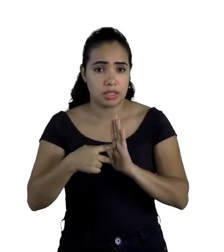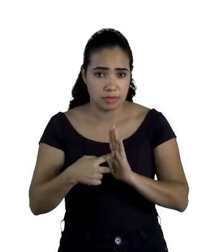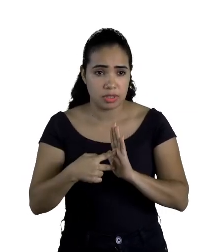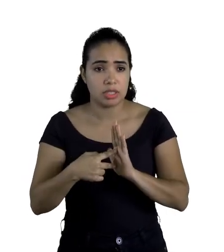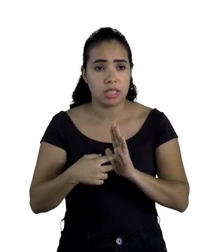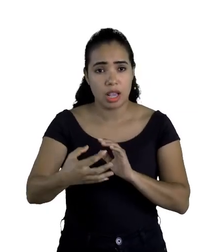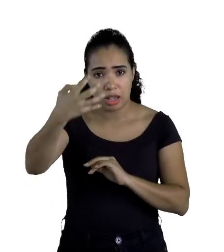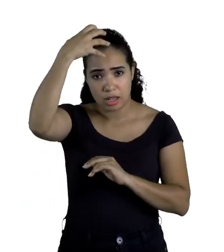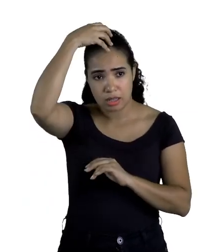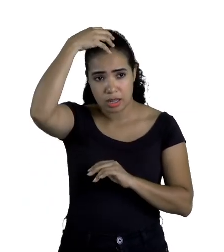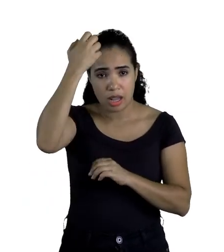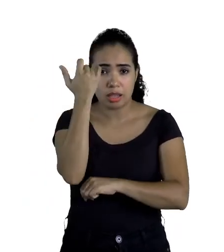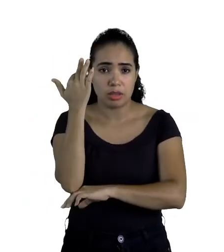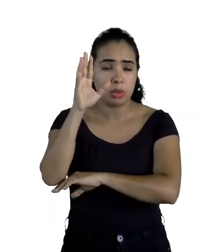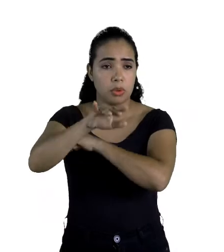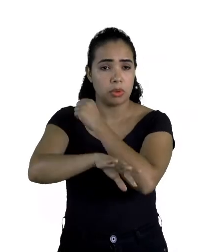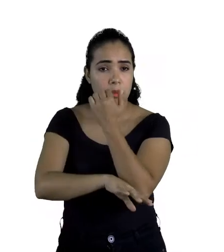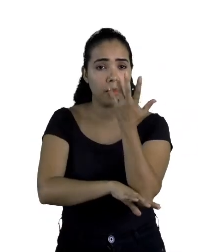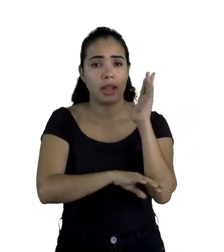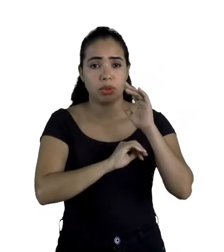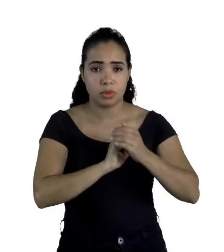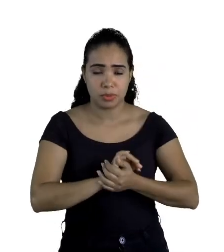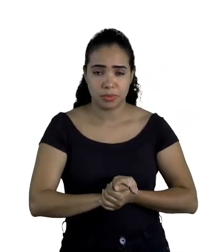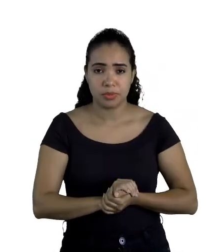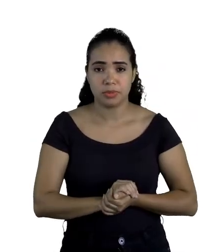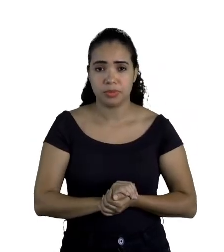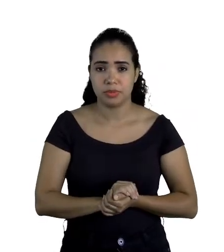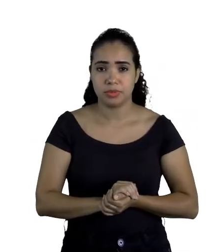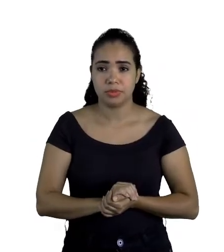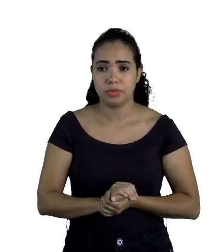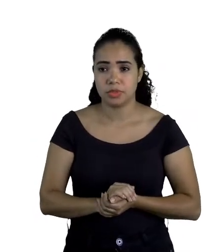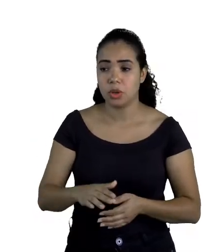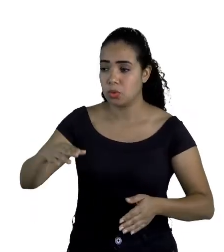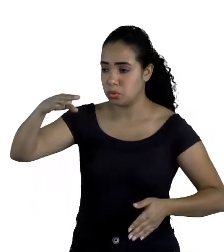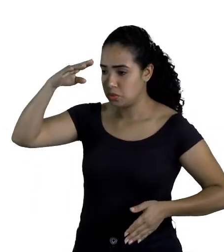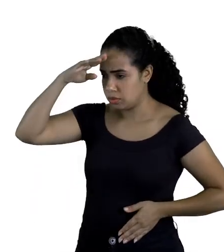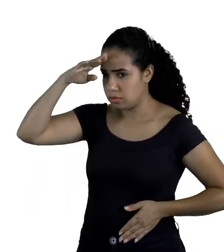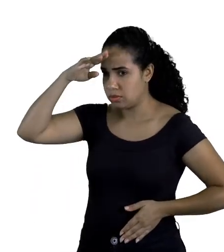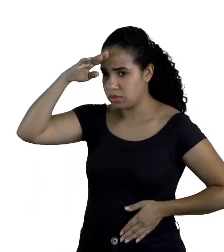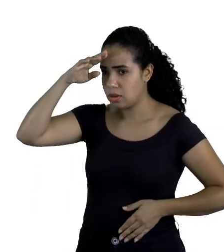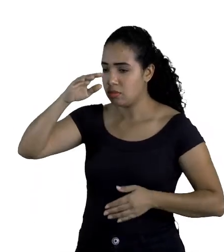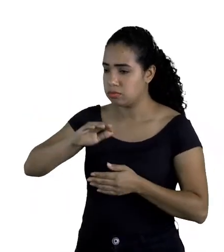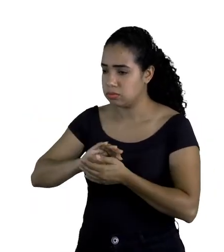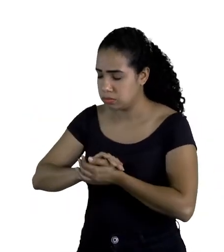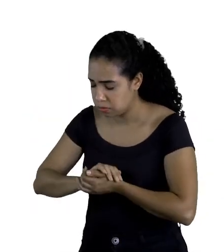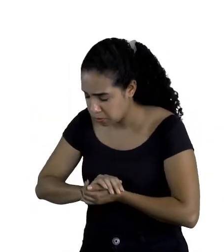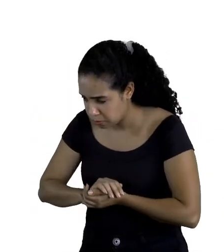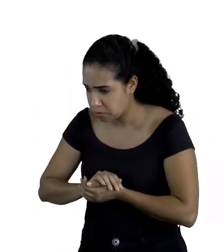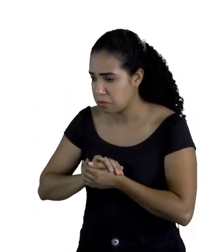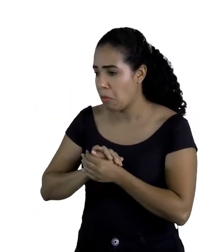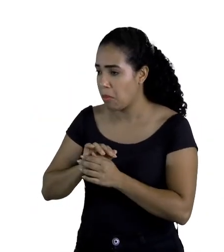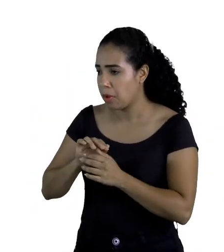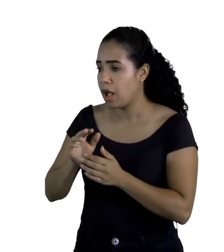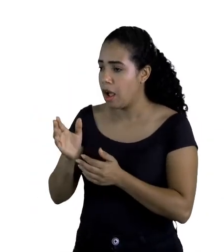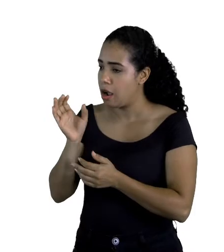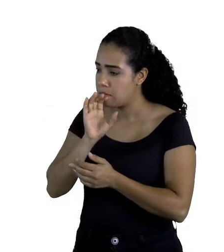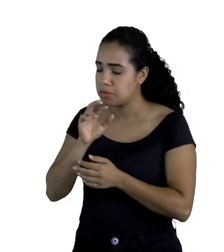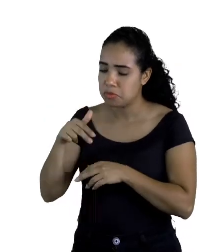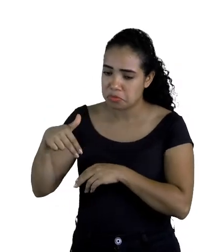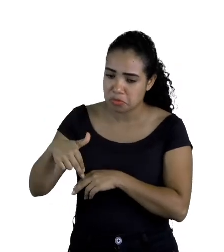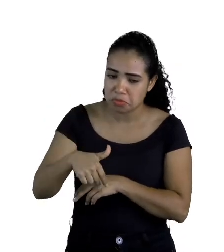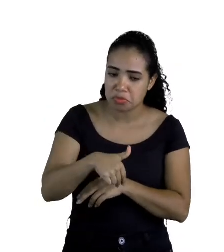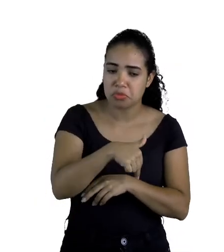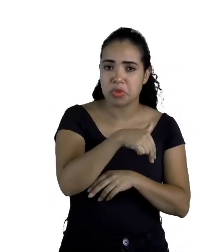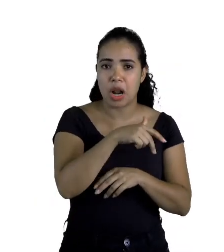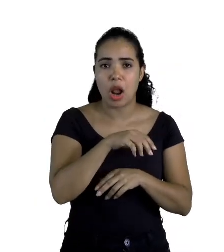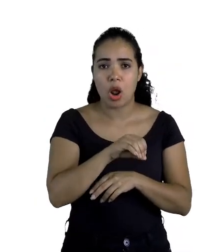rei do mato. O soldado curvou-se a ele e imediatamente providenciou